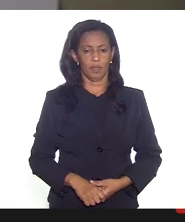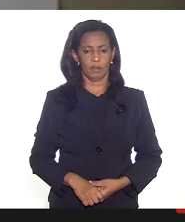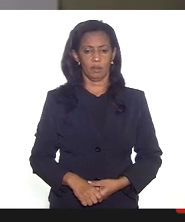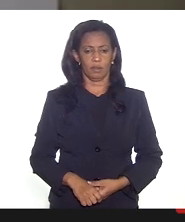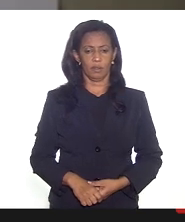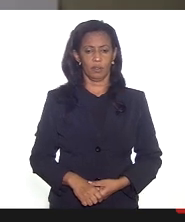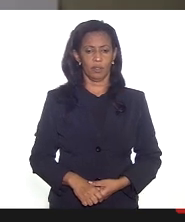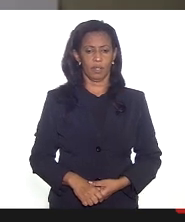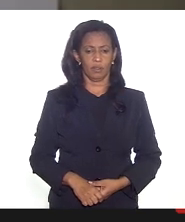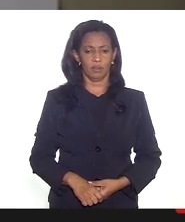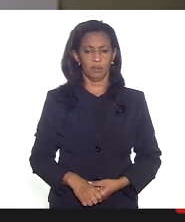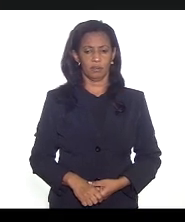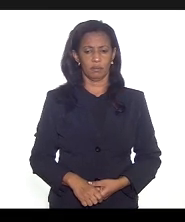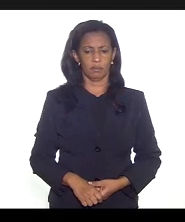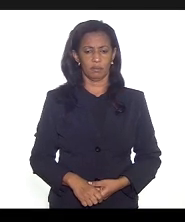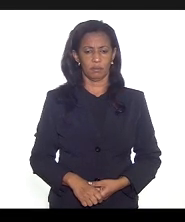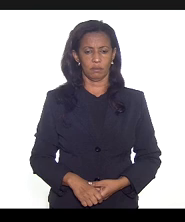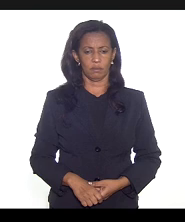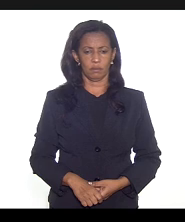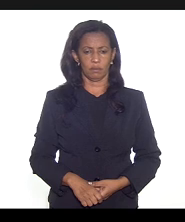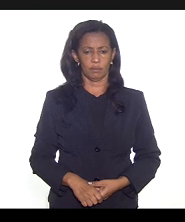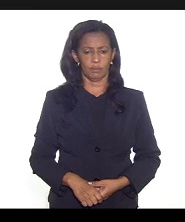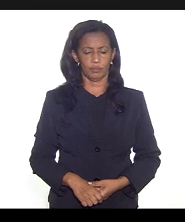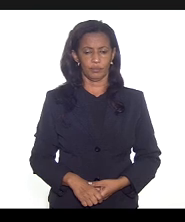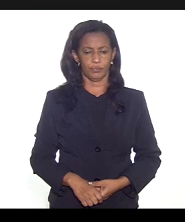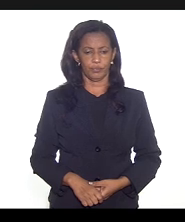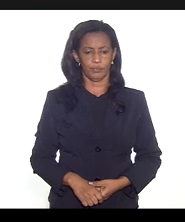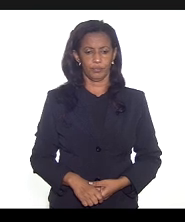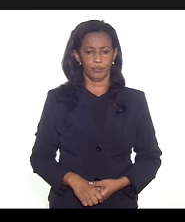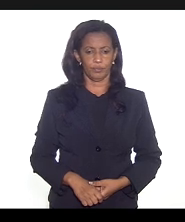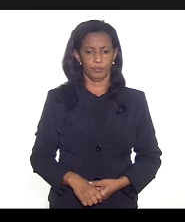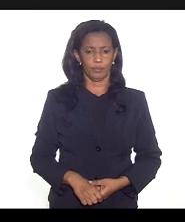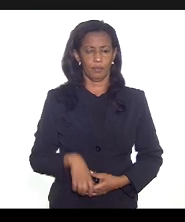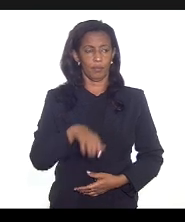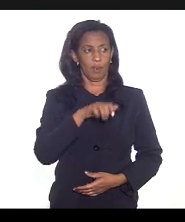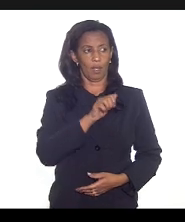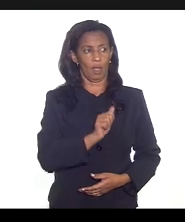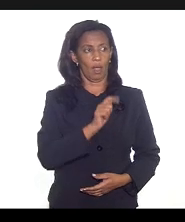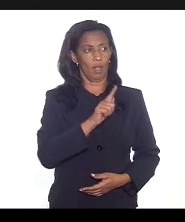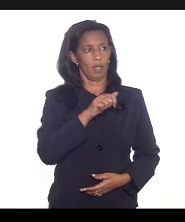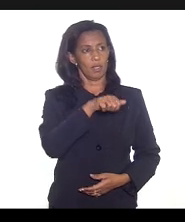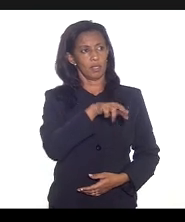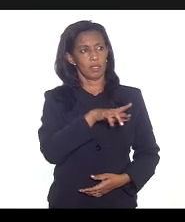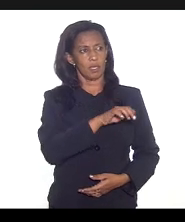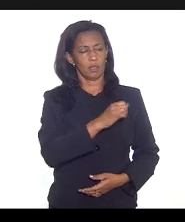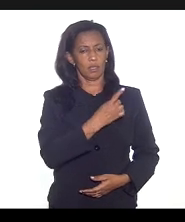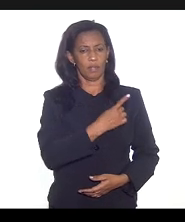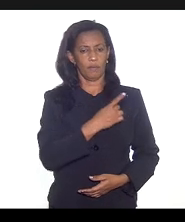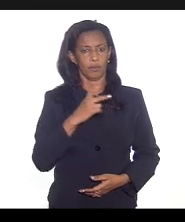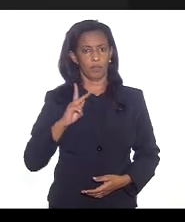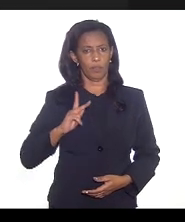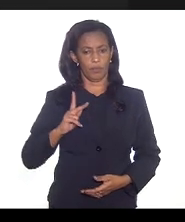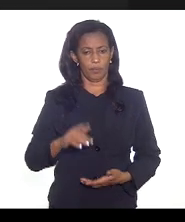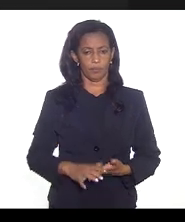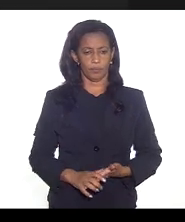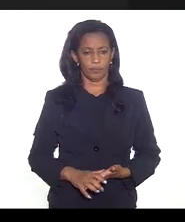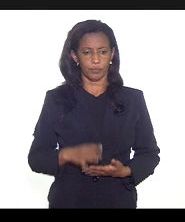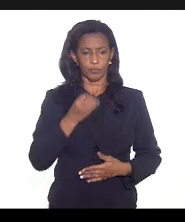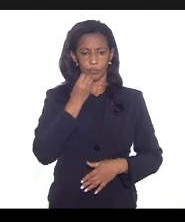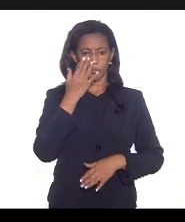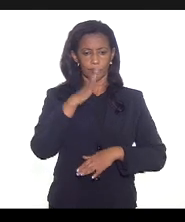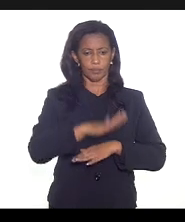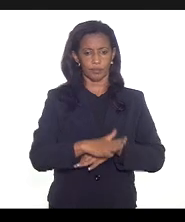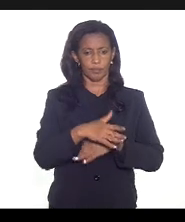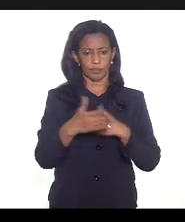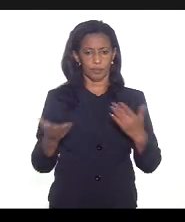boa tarde a todos obrigada doutora Alessandra Nascimento pela Defensoria Pública boa tarde a